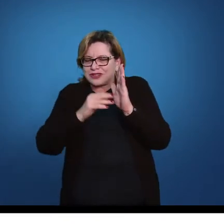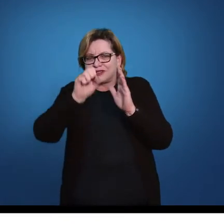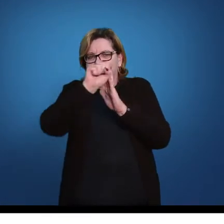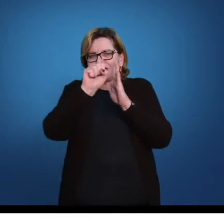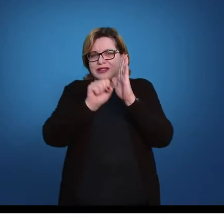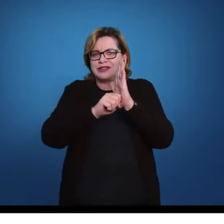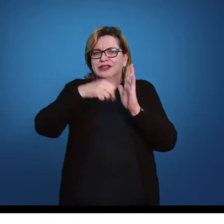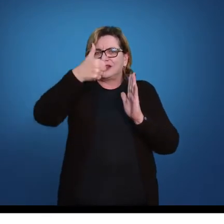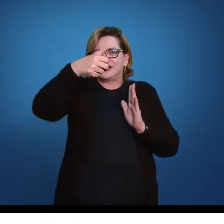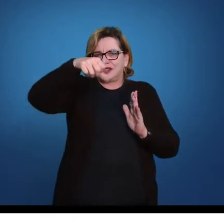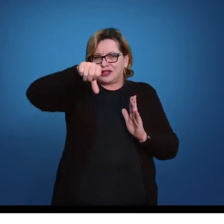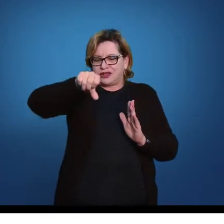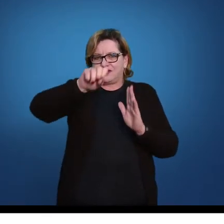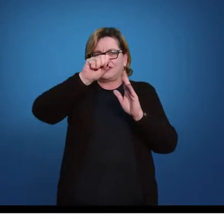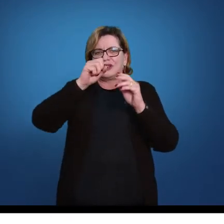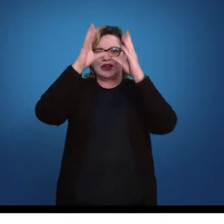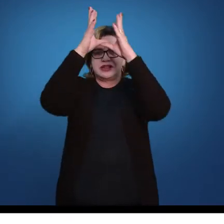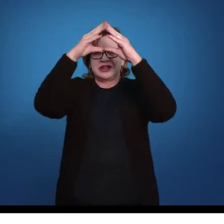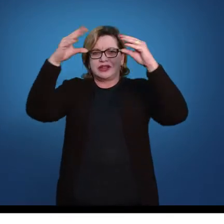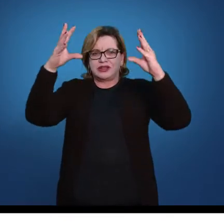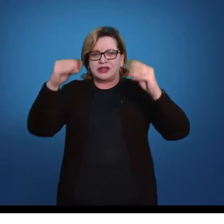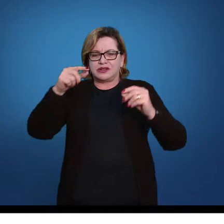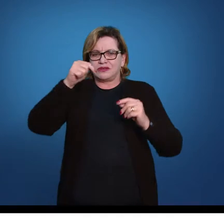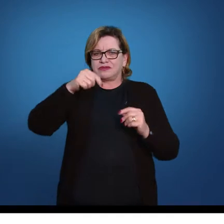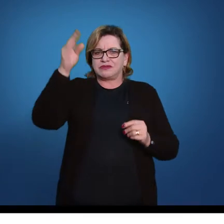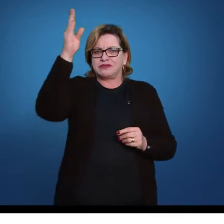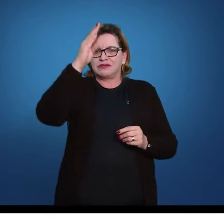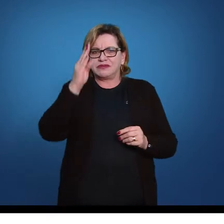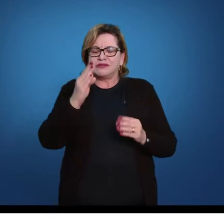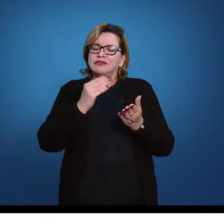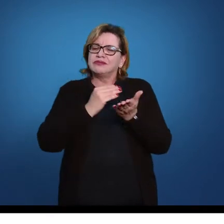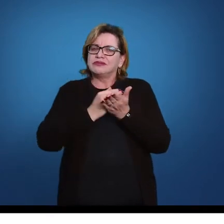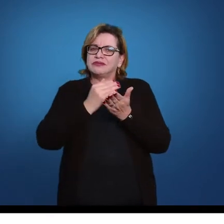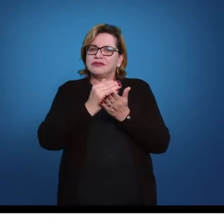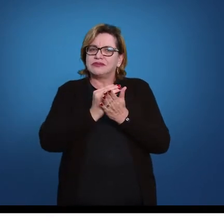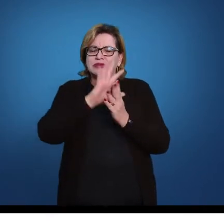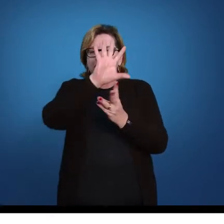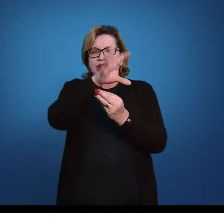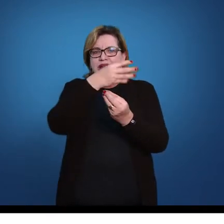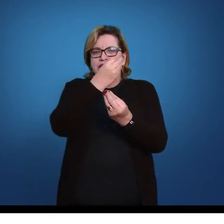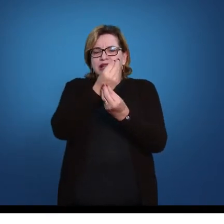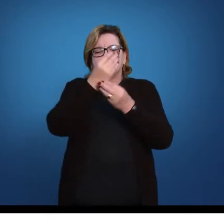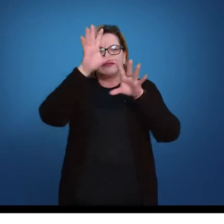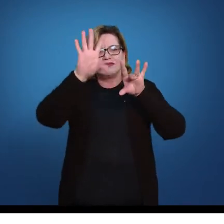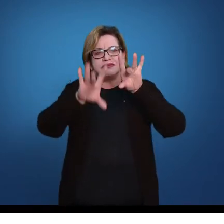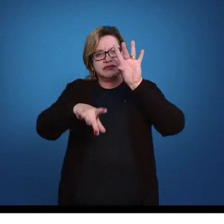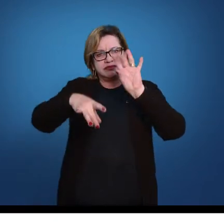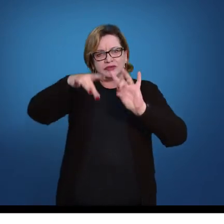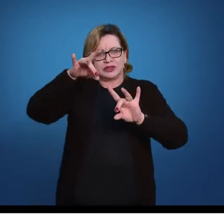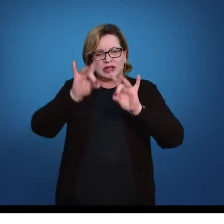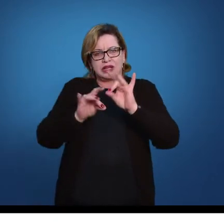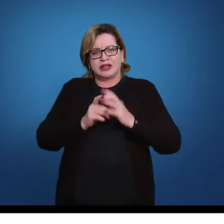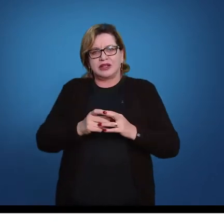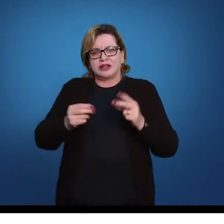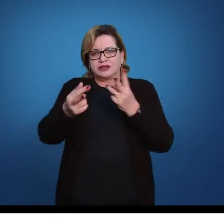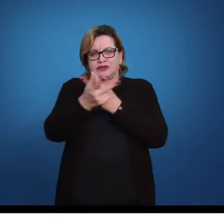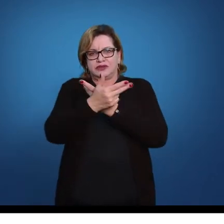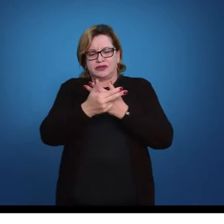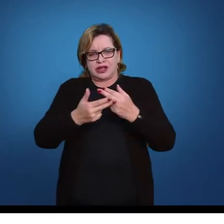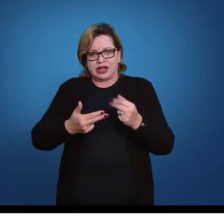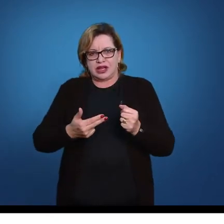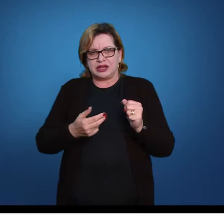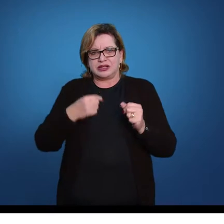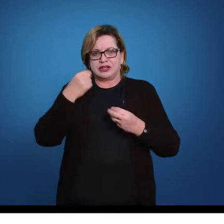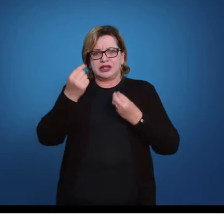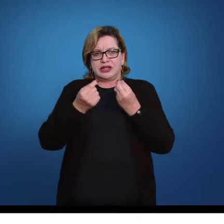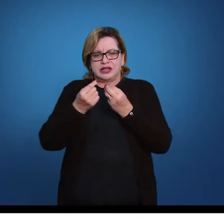brasileiro passa a integrar a arte teatral. Então, vários espetáculos,